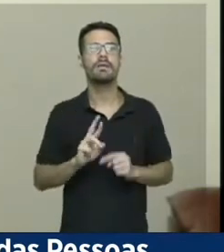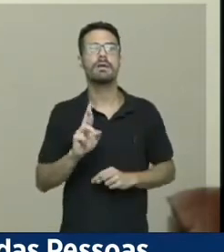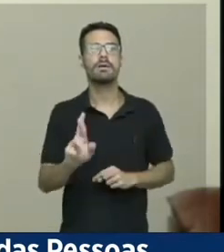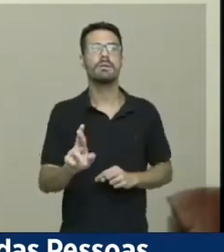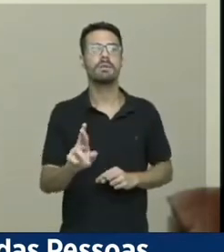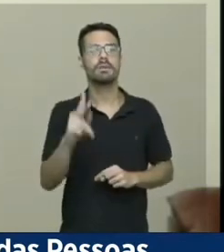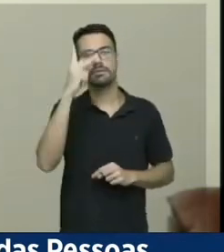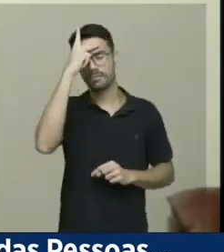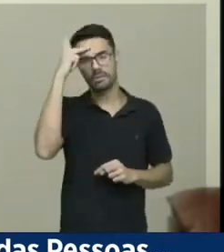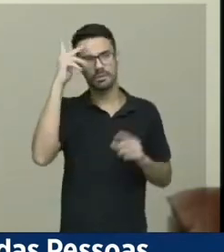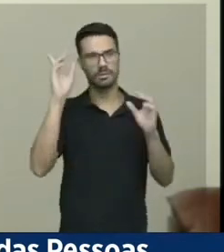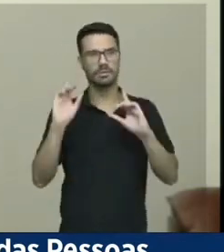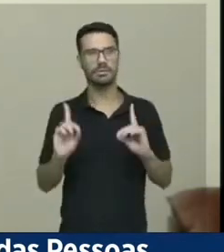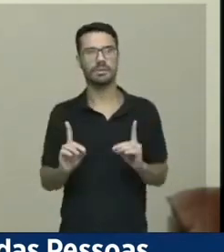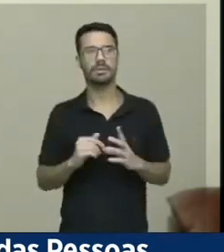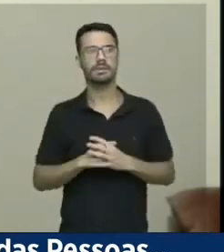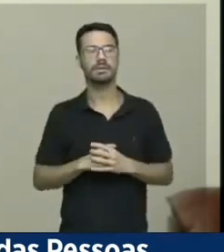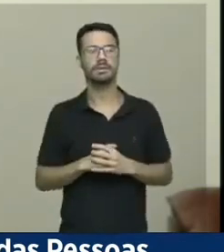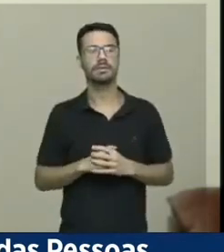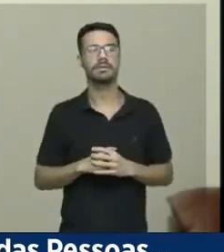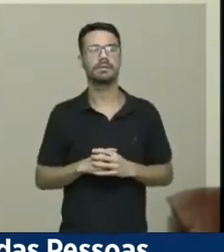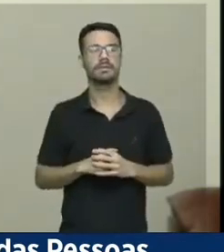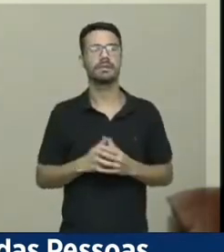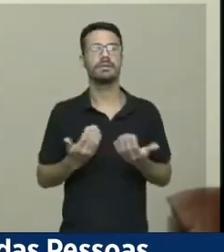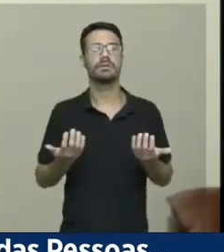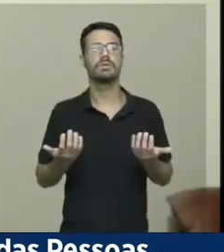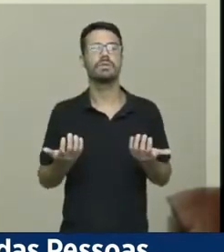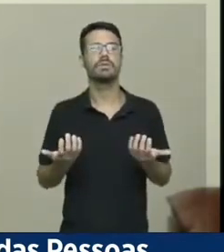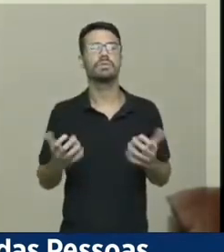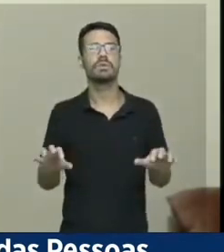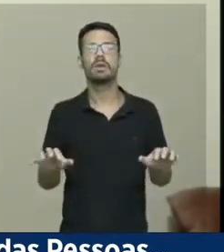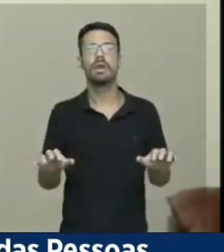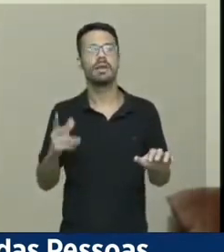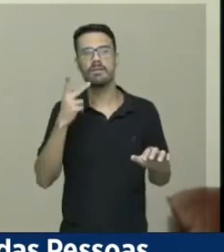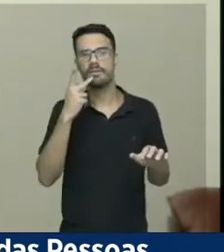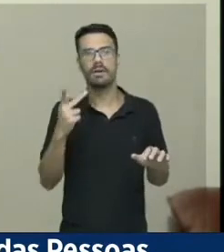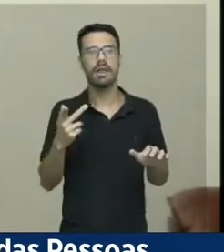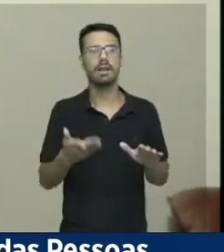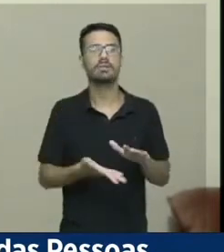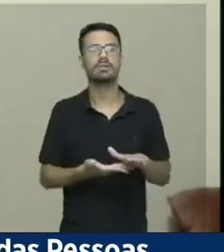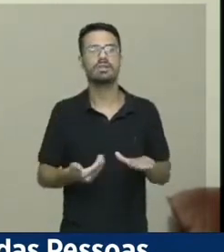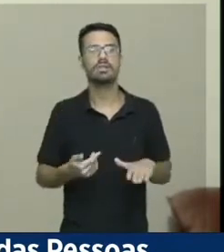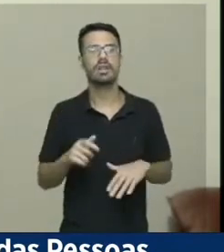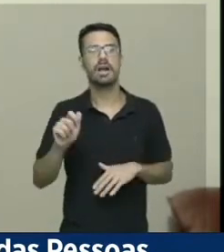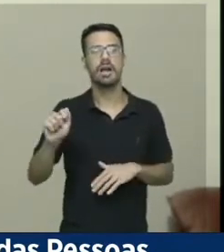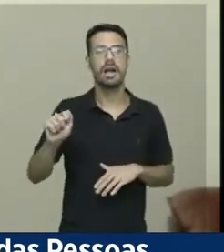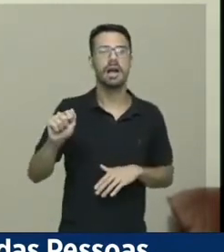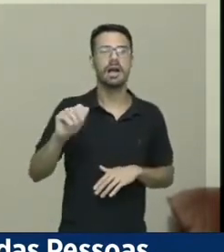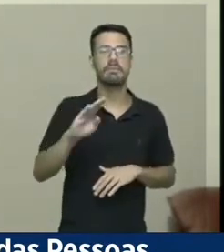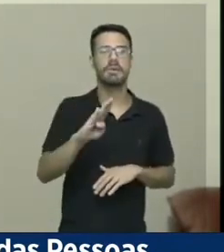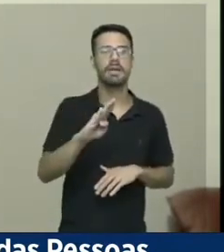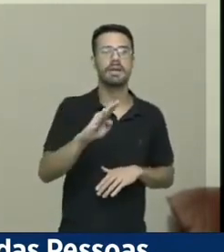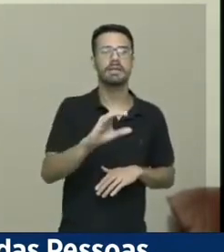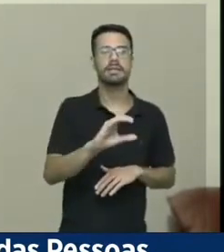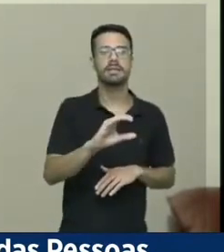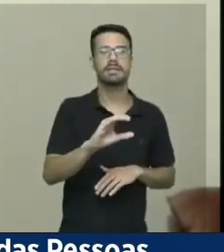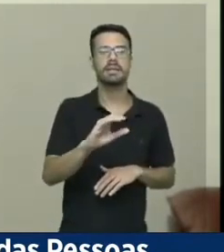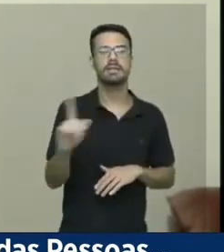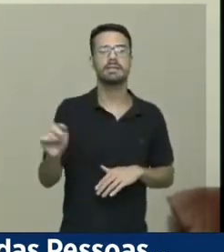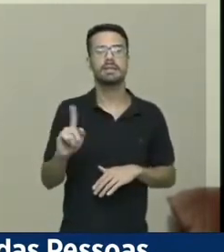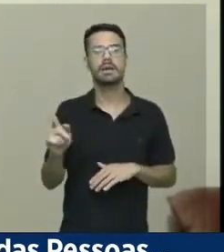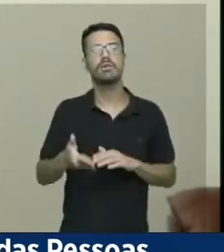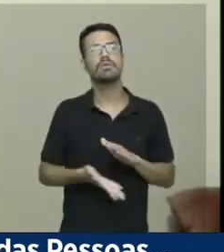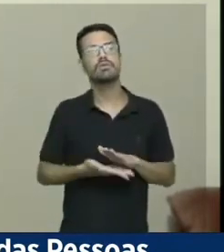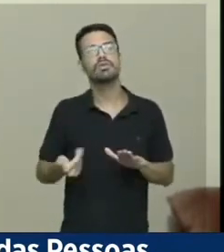deficiência. Eu não vou citar nomes, eu não quero aqui indicar a supressão de A, de B ou de C. O que eu estou defendendo é que não se